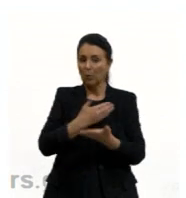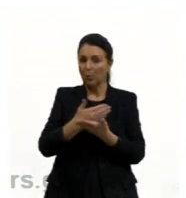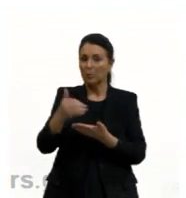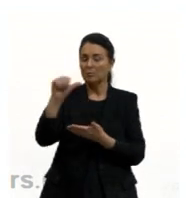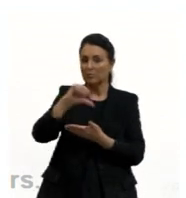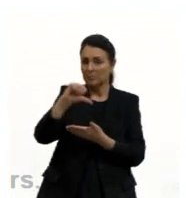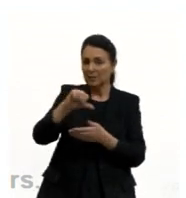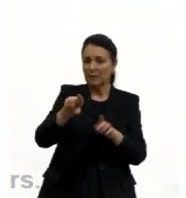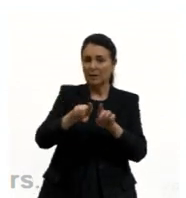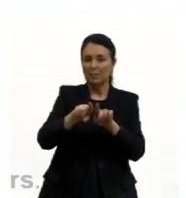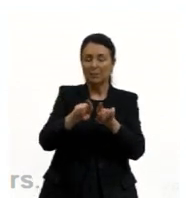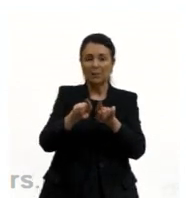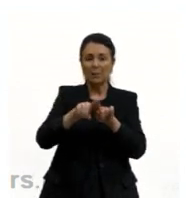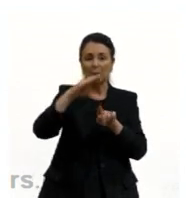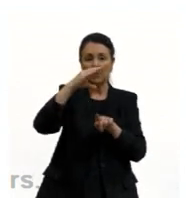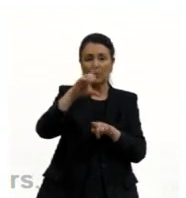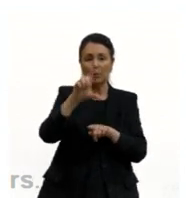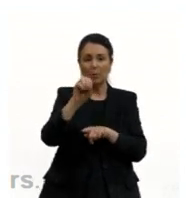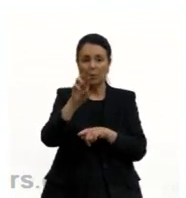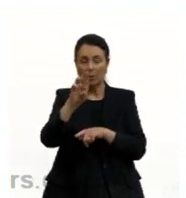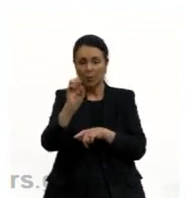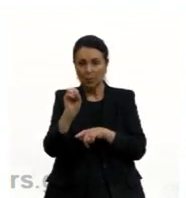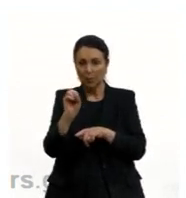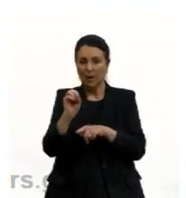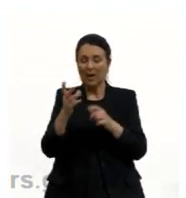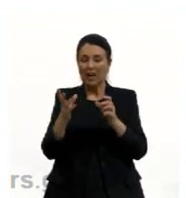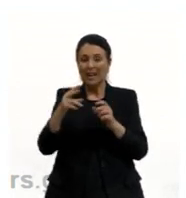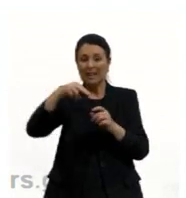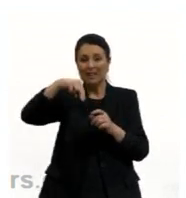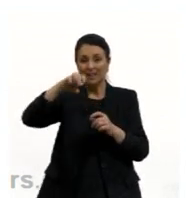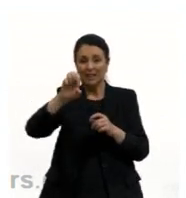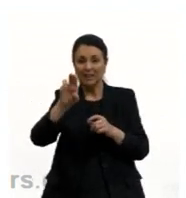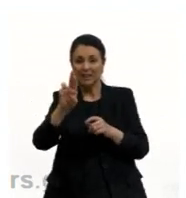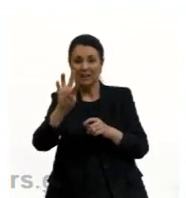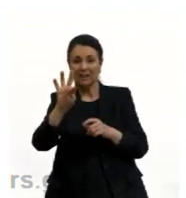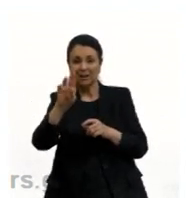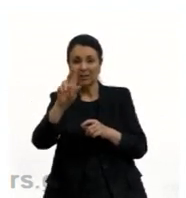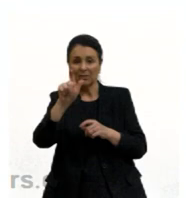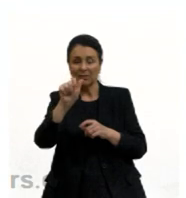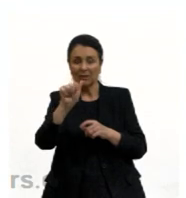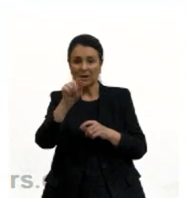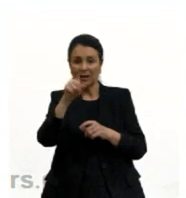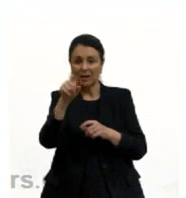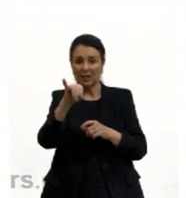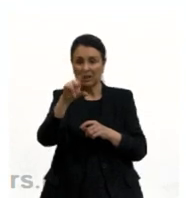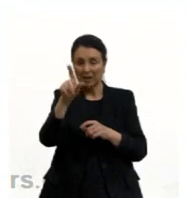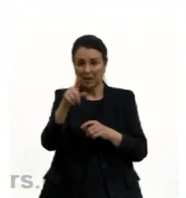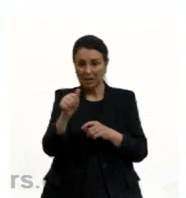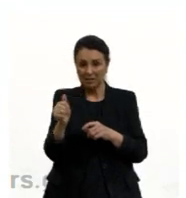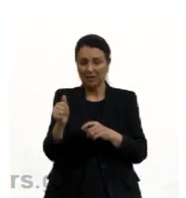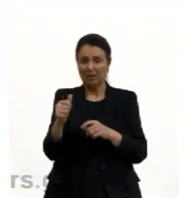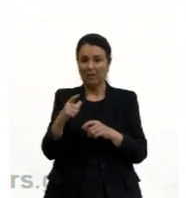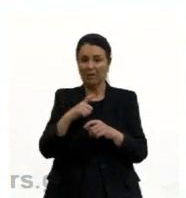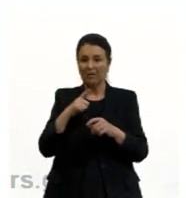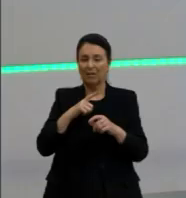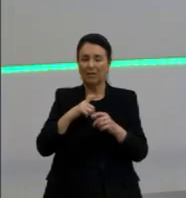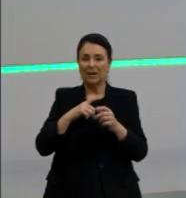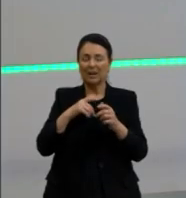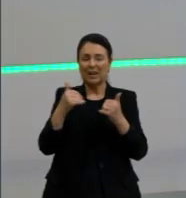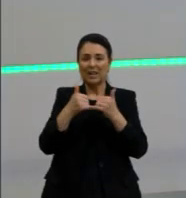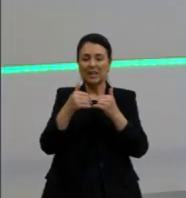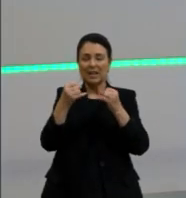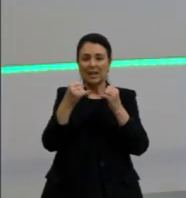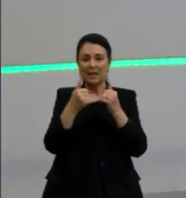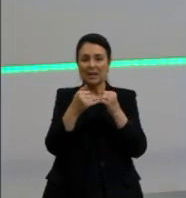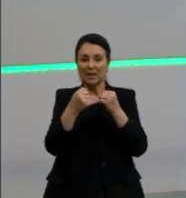cloro, que o cloro, ele neutraliza, né, as reações para acontecer no nosso organismo, elas precisam estar neutras, sem carga, sem íons. E